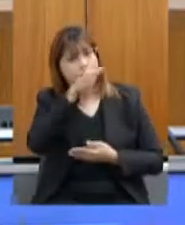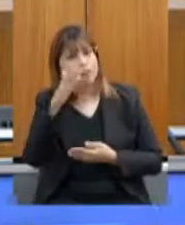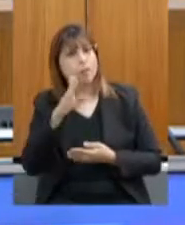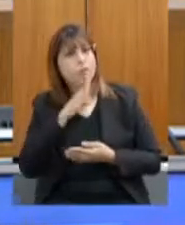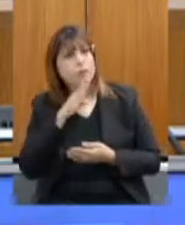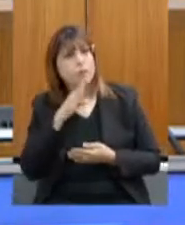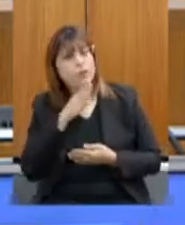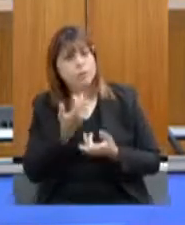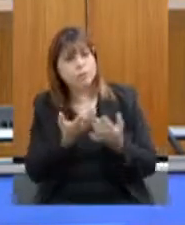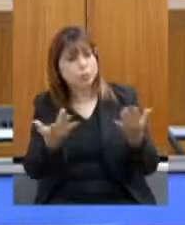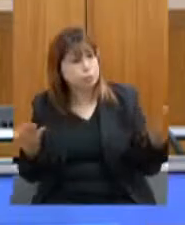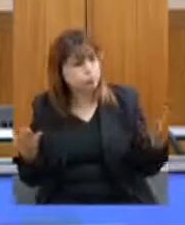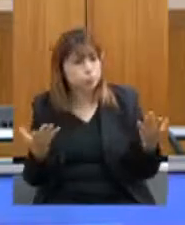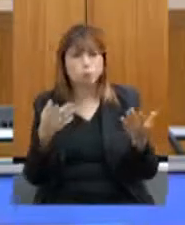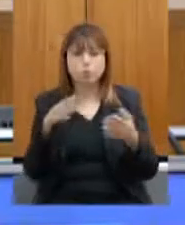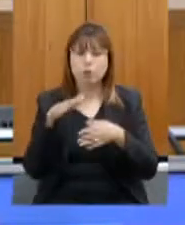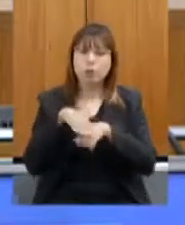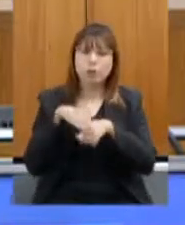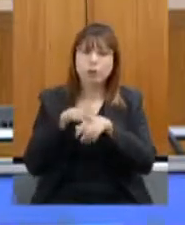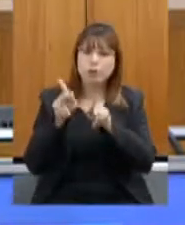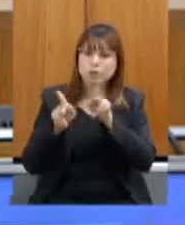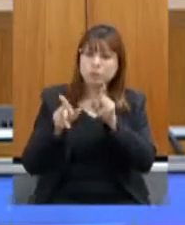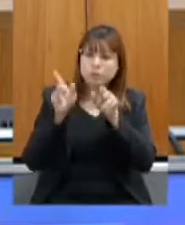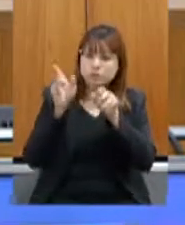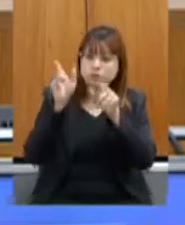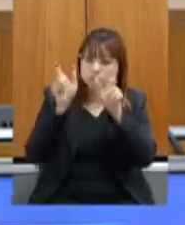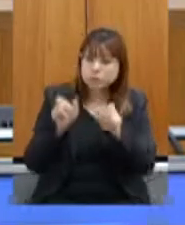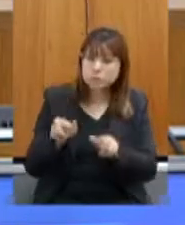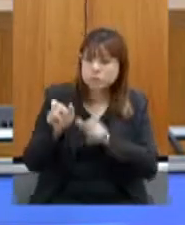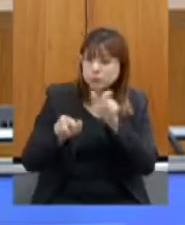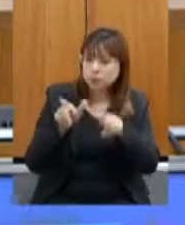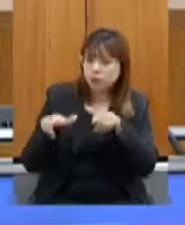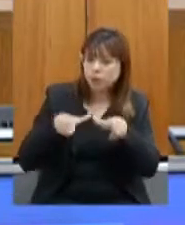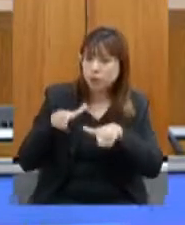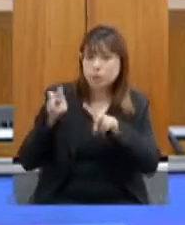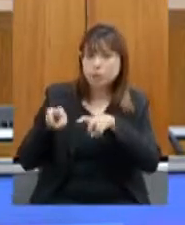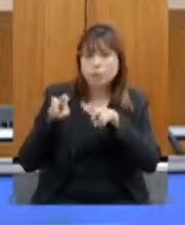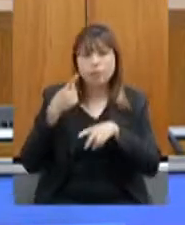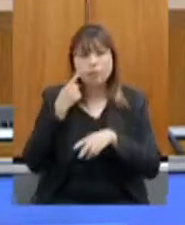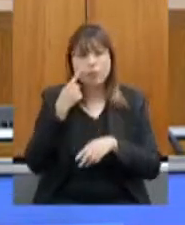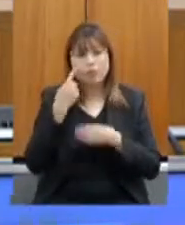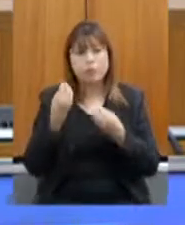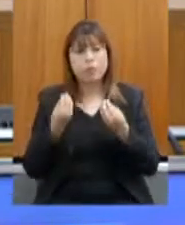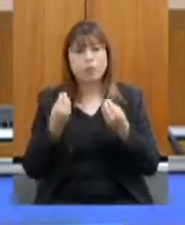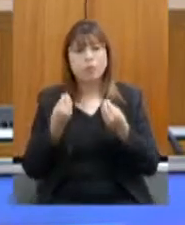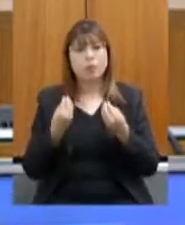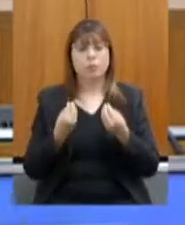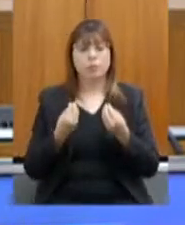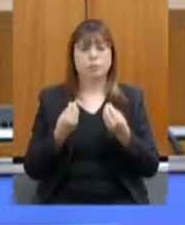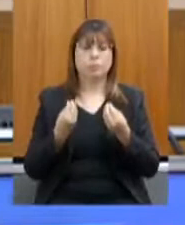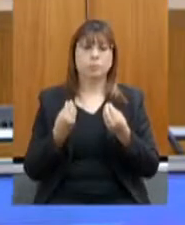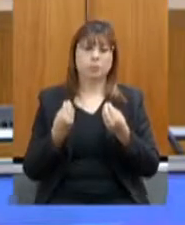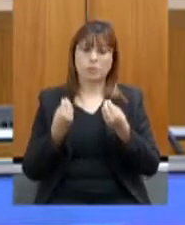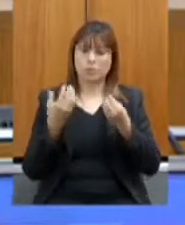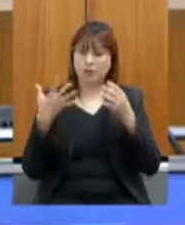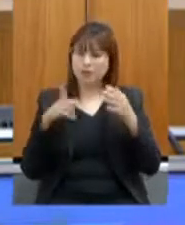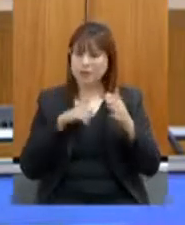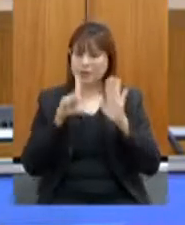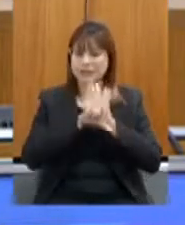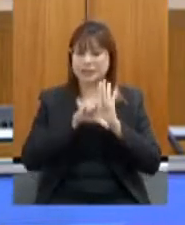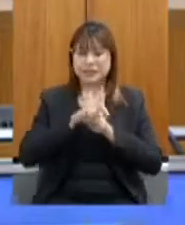com os produtores e vejam quanta produção de alimentos no nosso estado está sendo afetada por muitas legislações